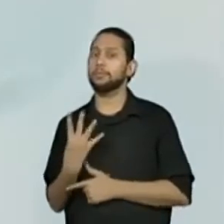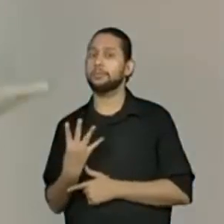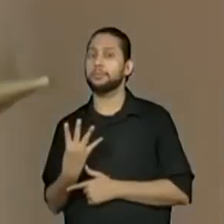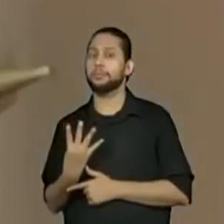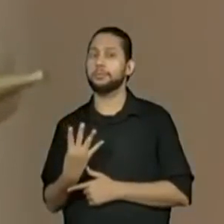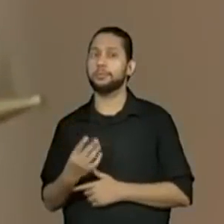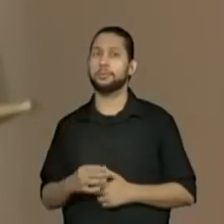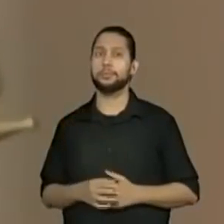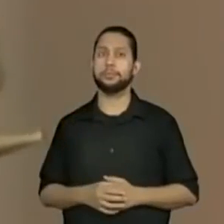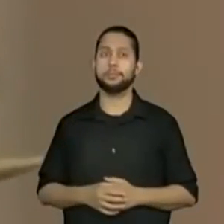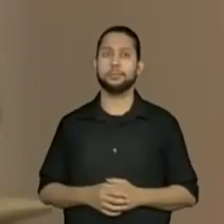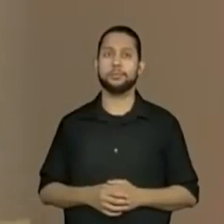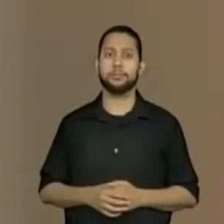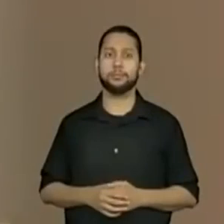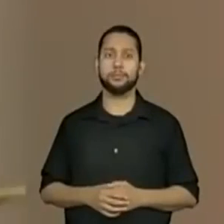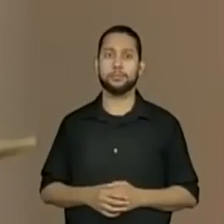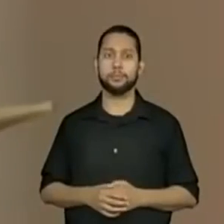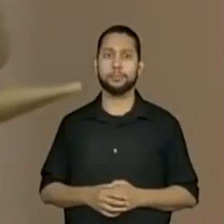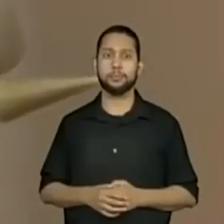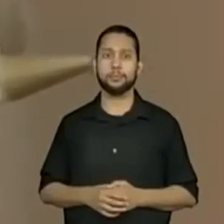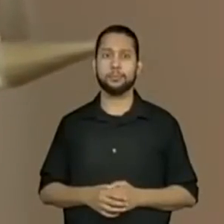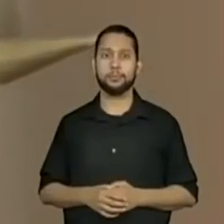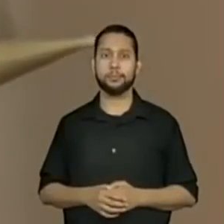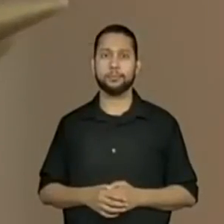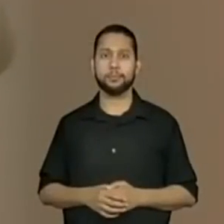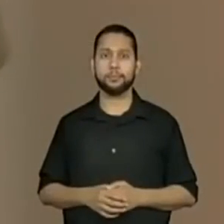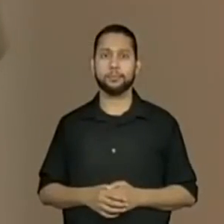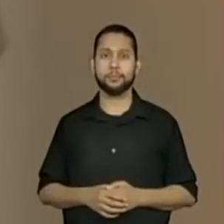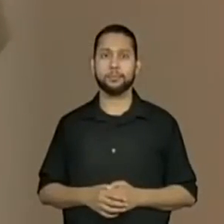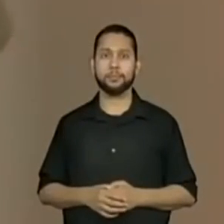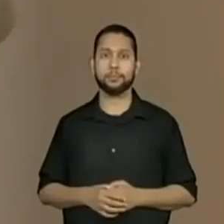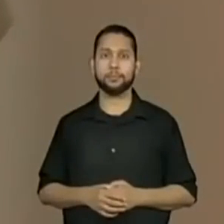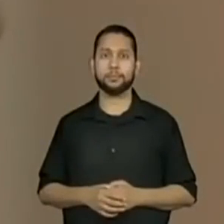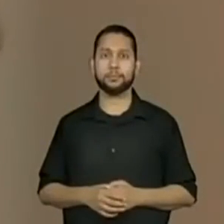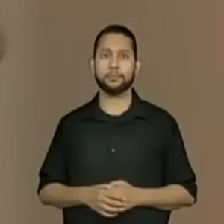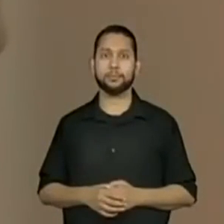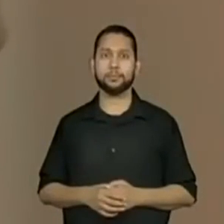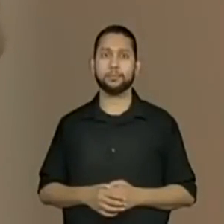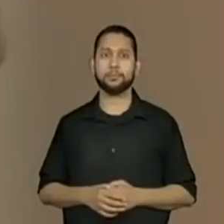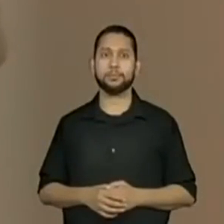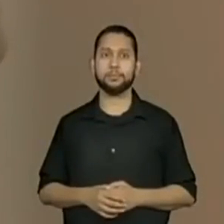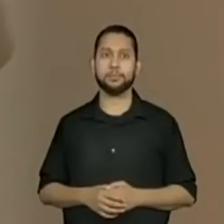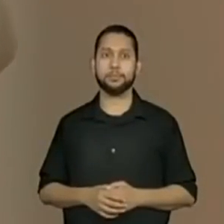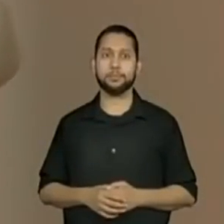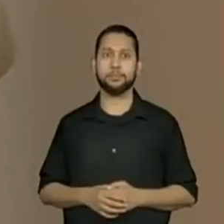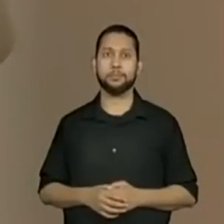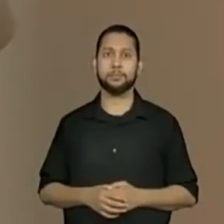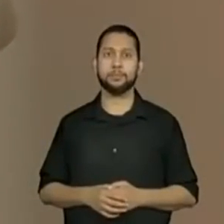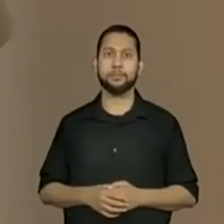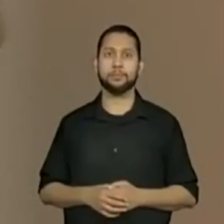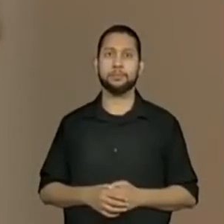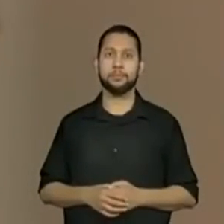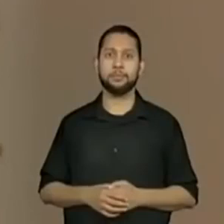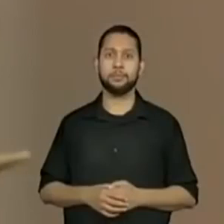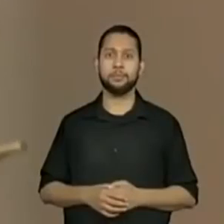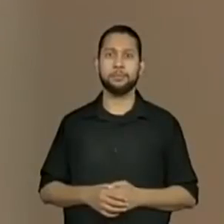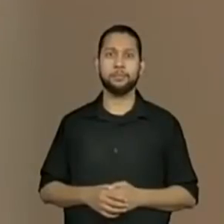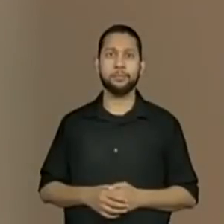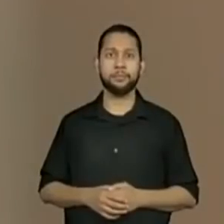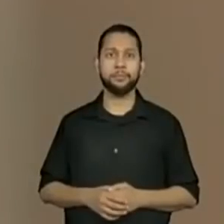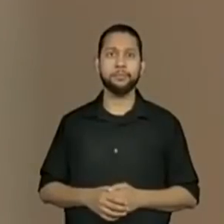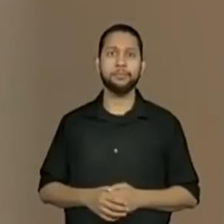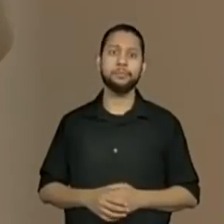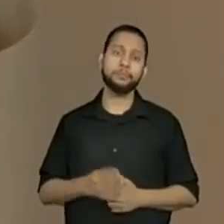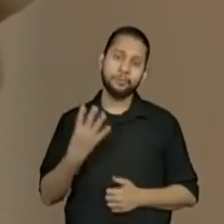16 dividido por 4, ok? Dividido por 4,